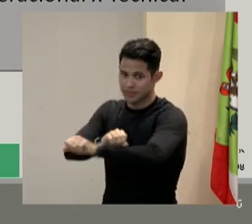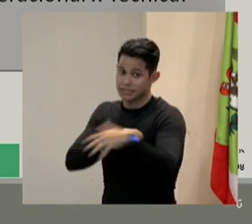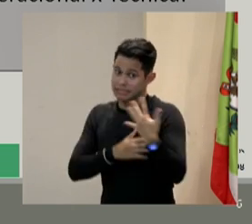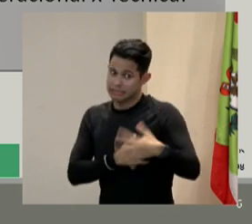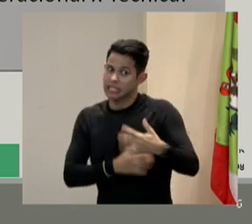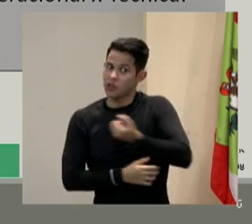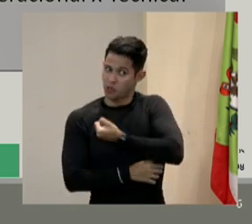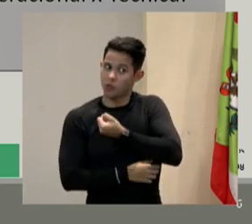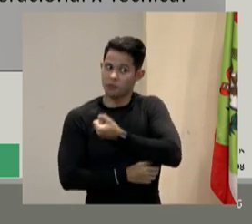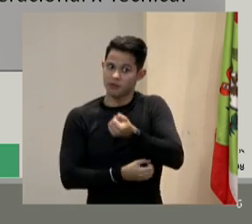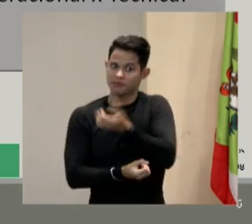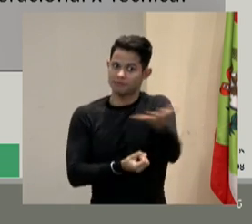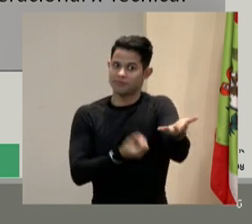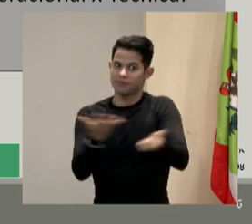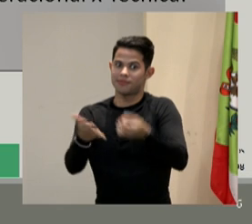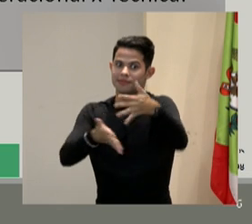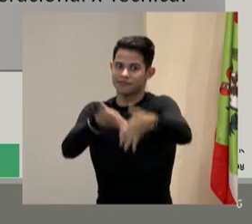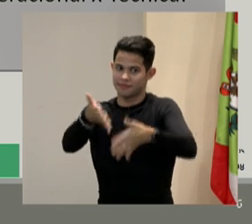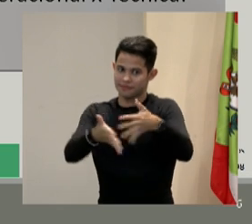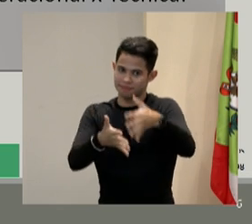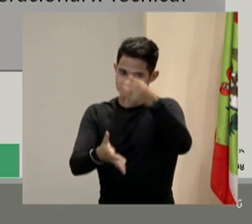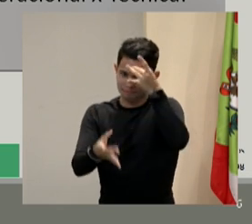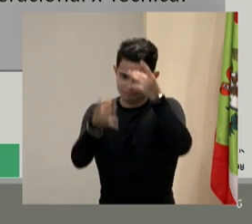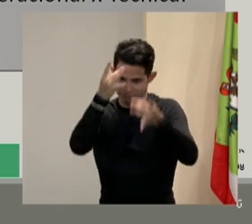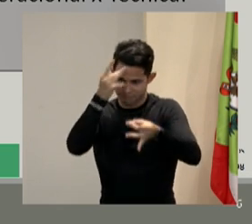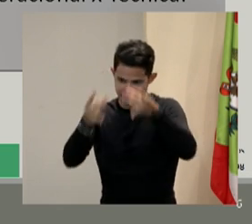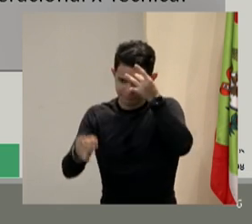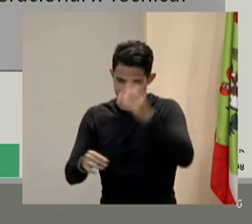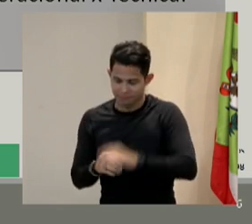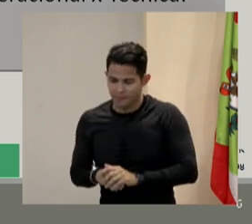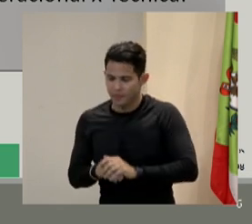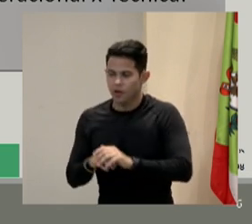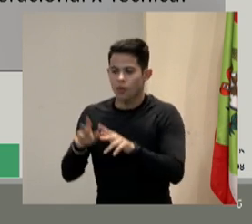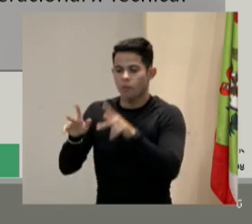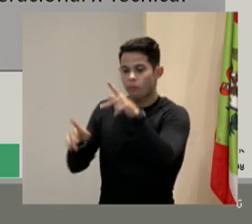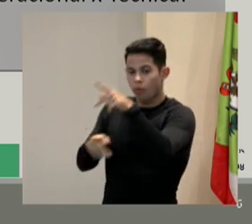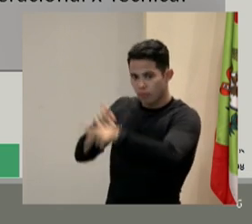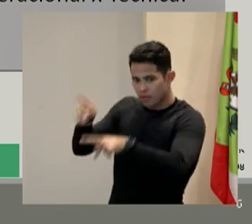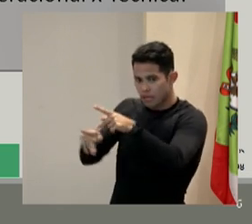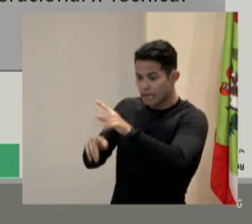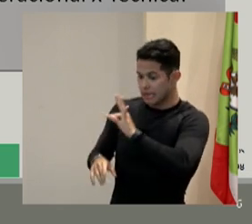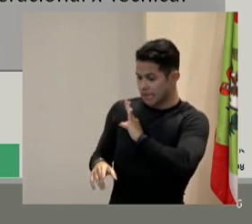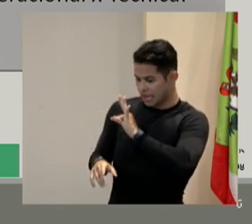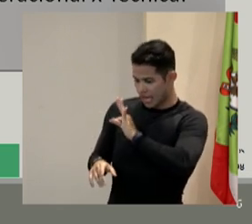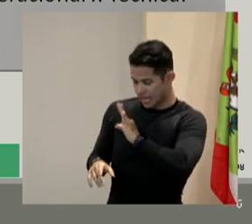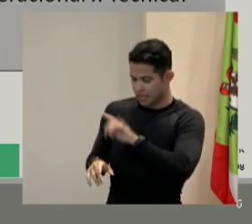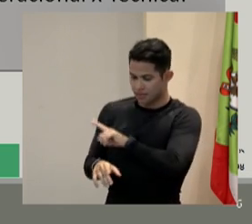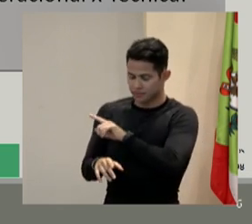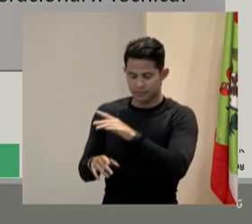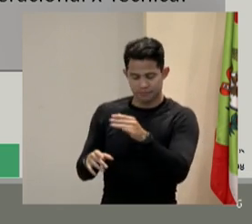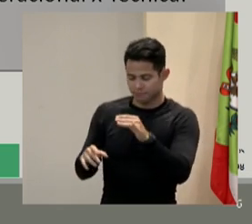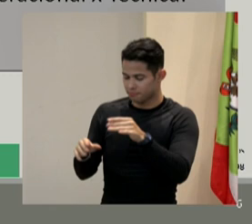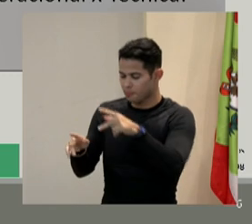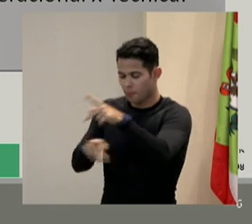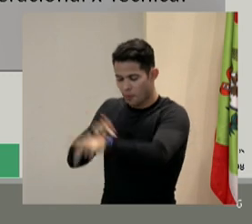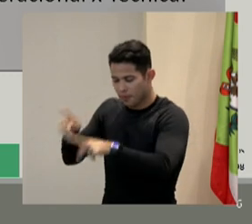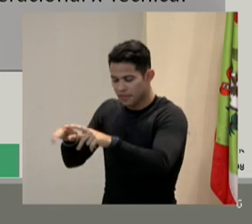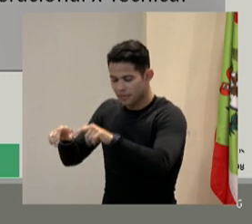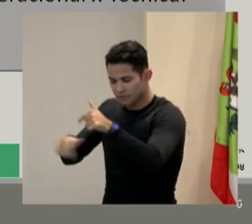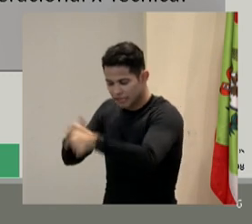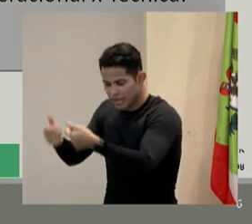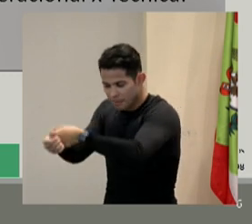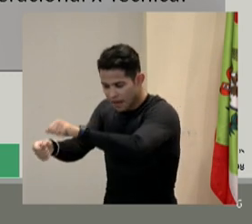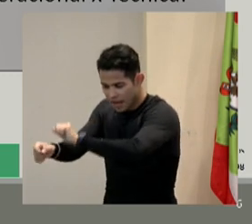vai pegando os números aí. A população operacional, para a população técnica, era de três vezes a diferença, pulou para 30.